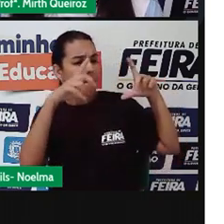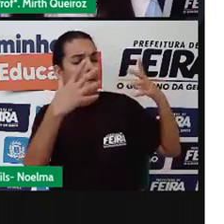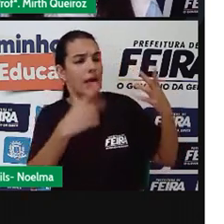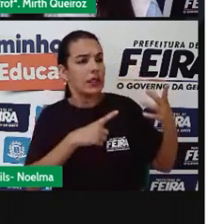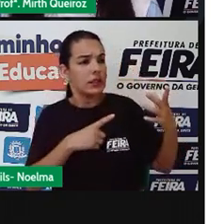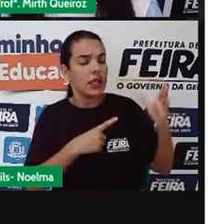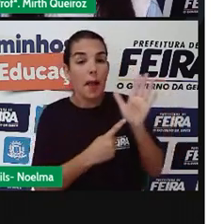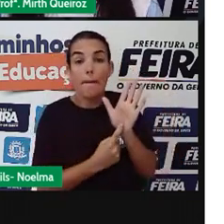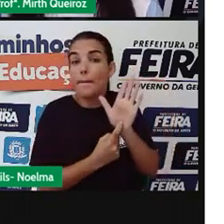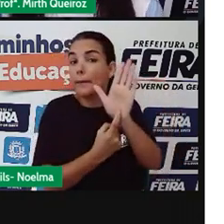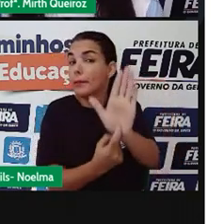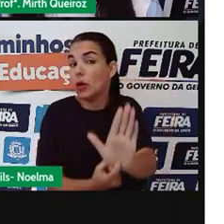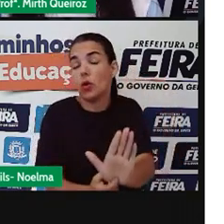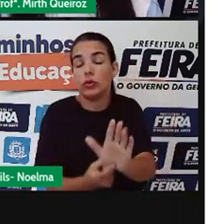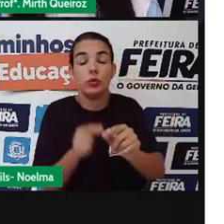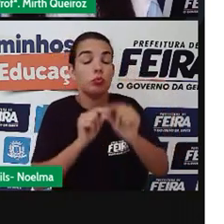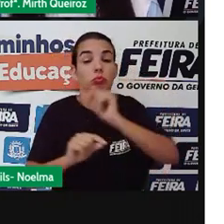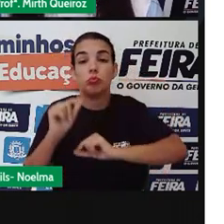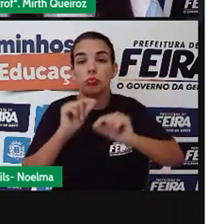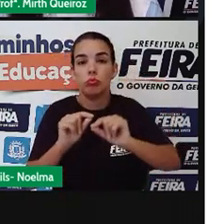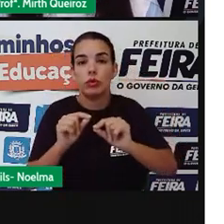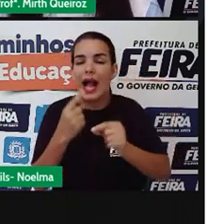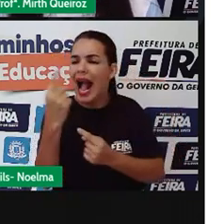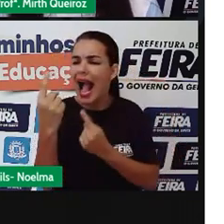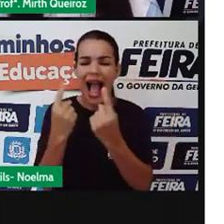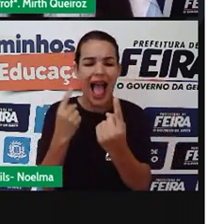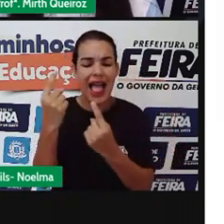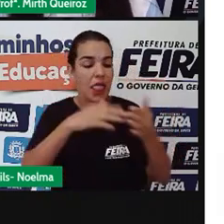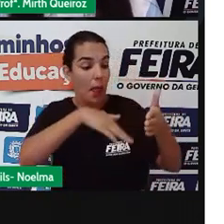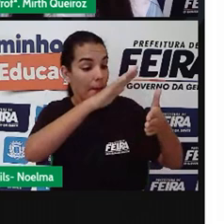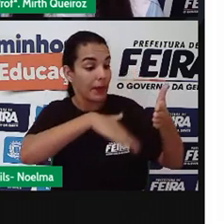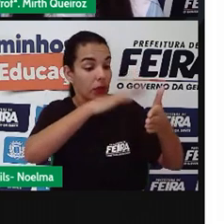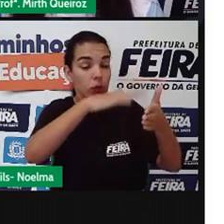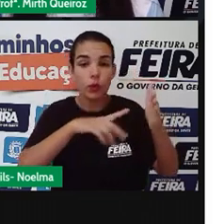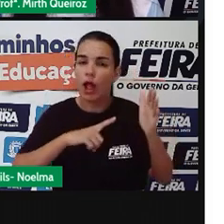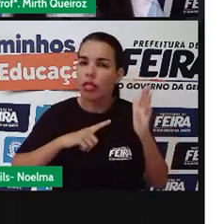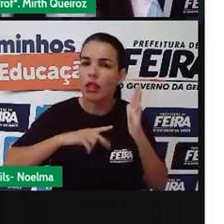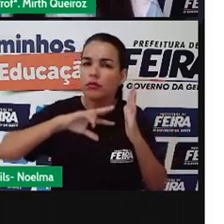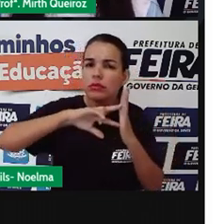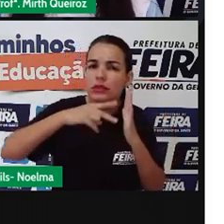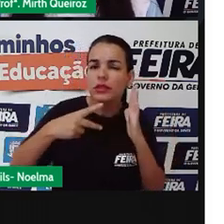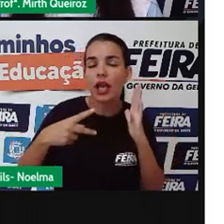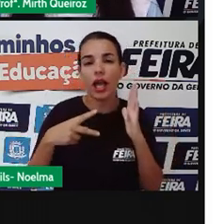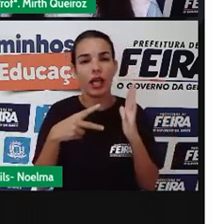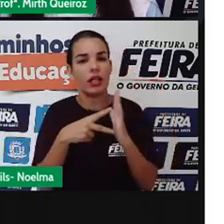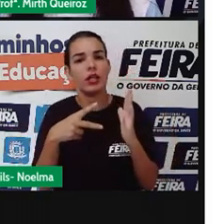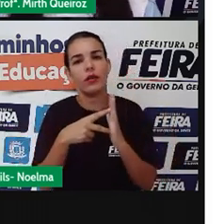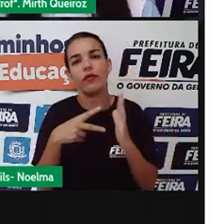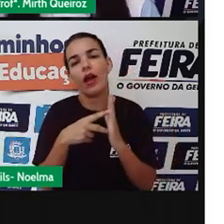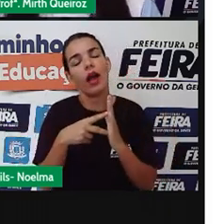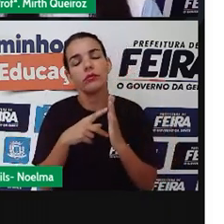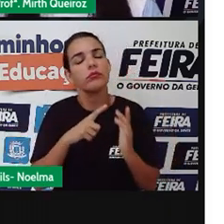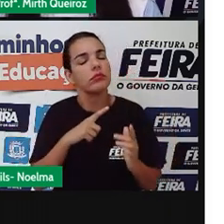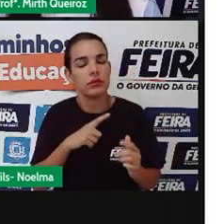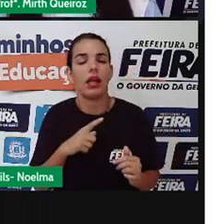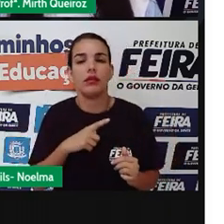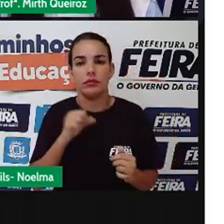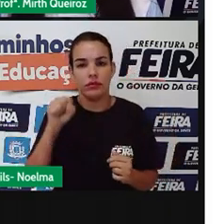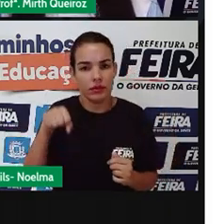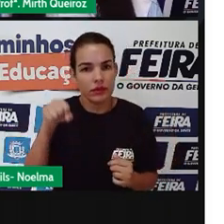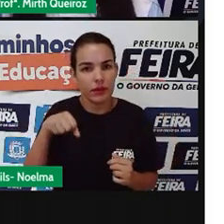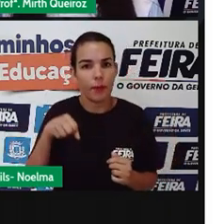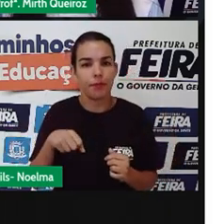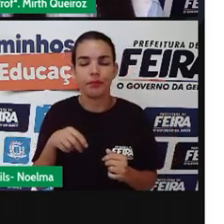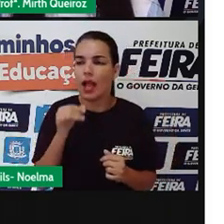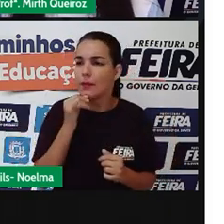para cada pintura, tem-se um significado, né? Tem-se um significado atrás daquilo ali. Um